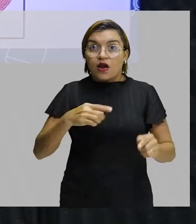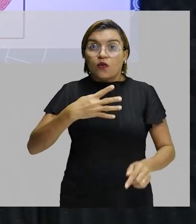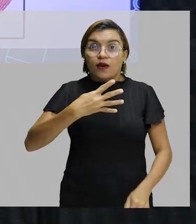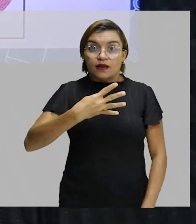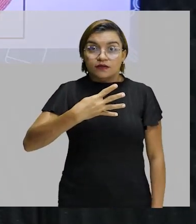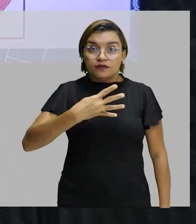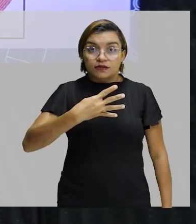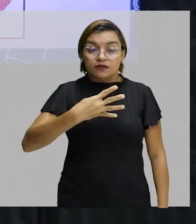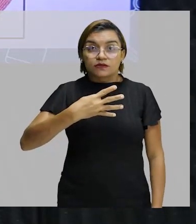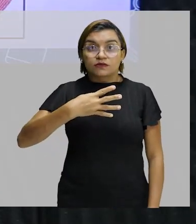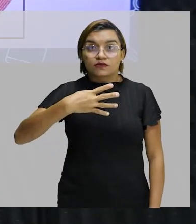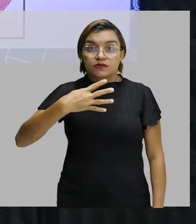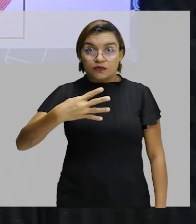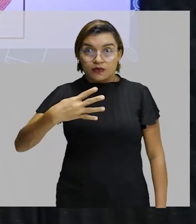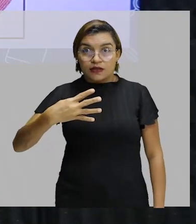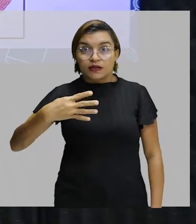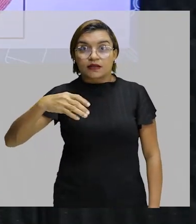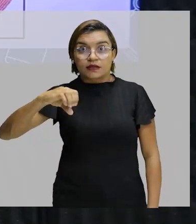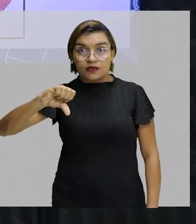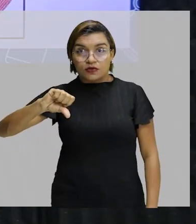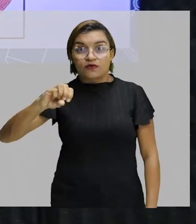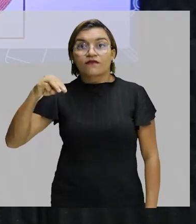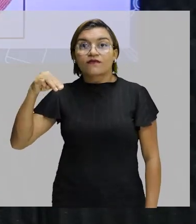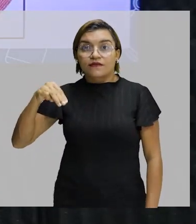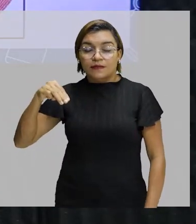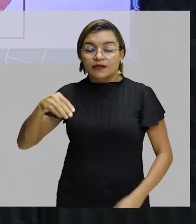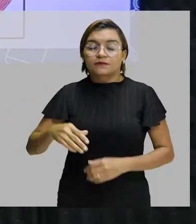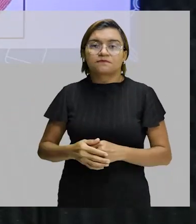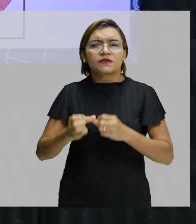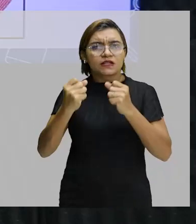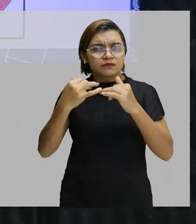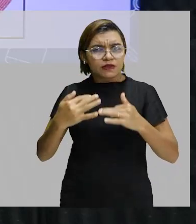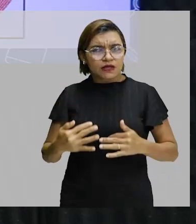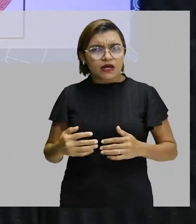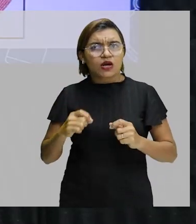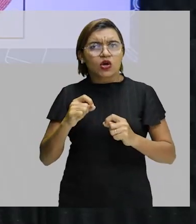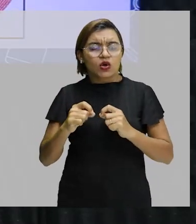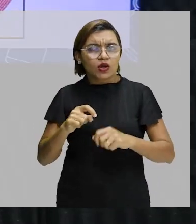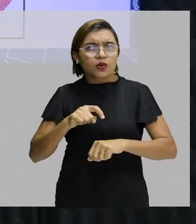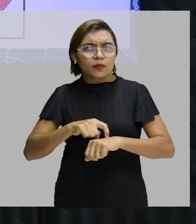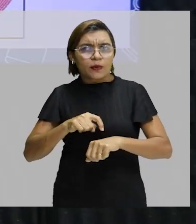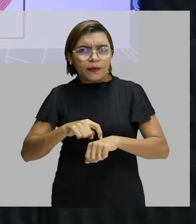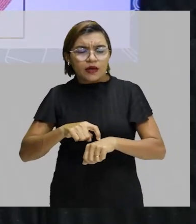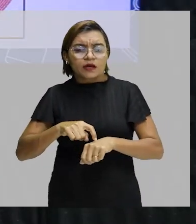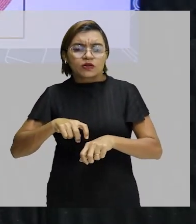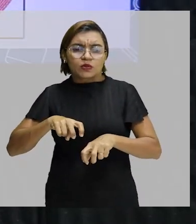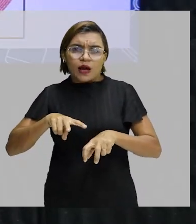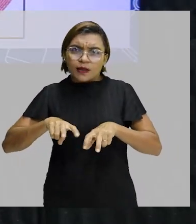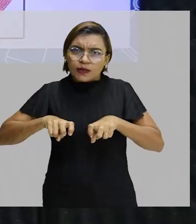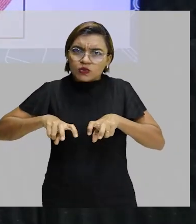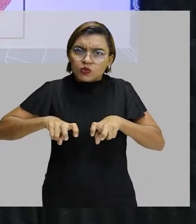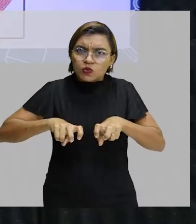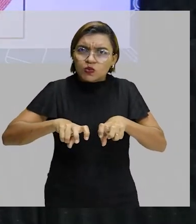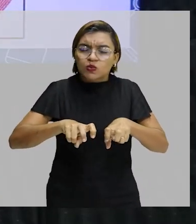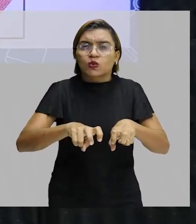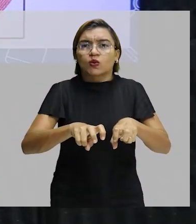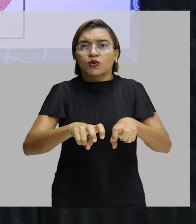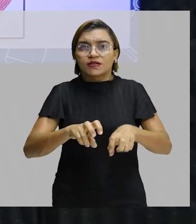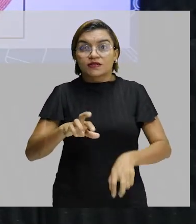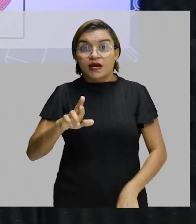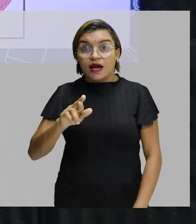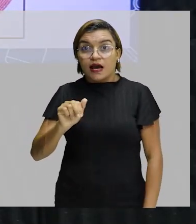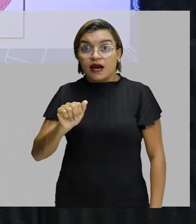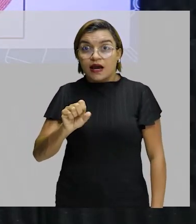metros. Aí, eu expliquei para vocês lá, que naquelas provas das corridas rasas, que tem aquelas